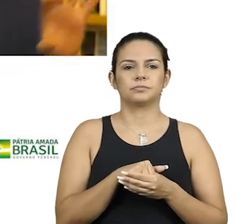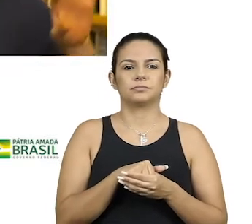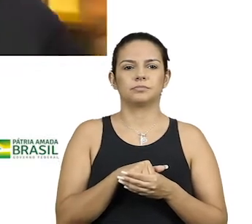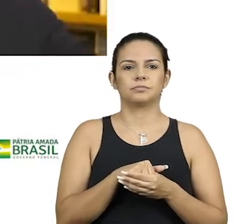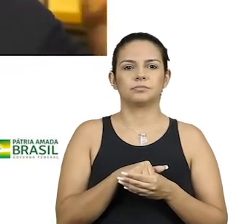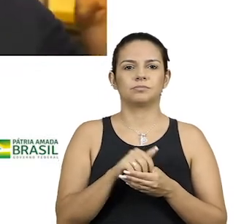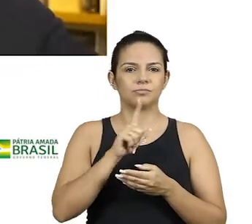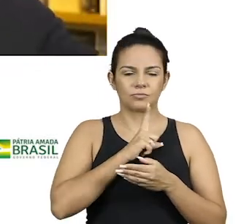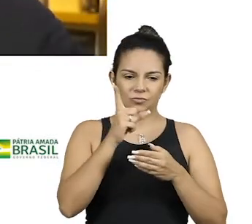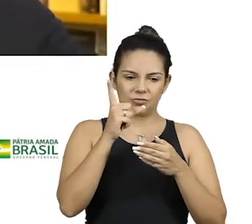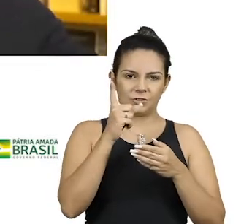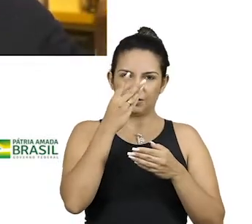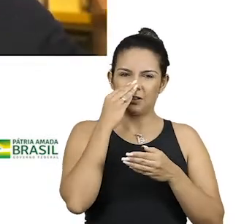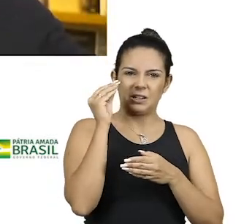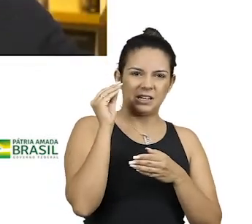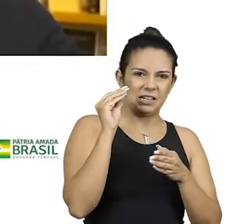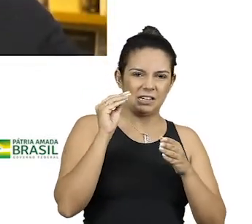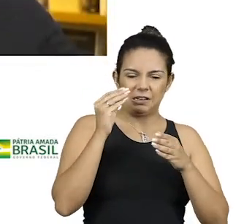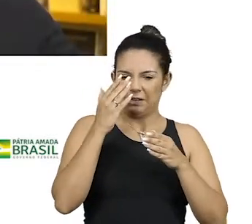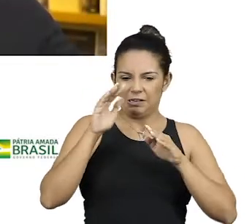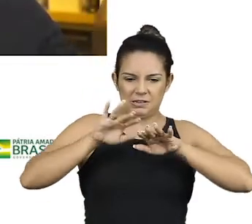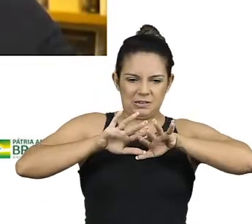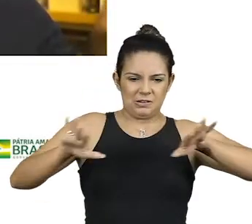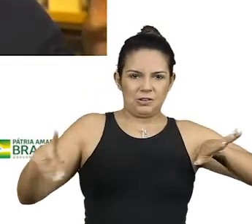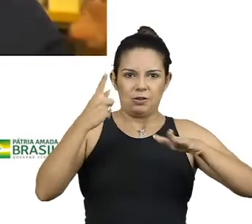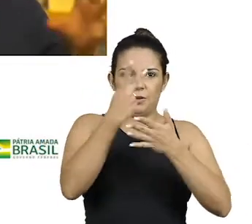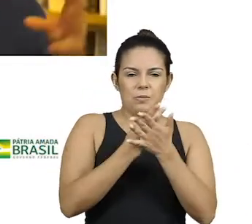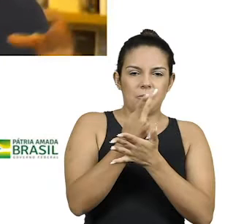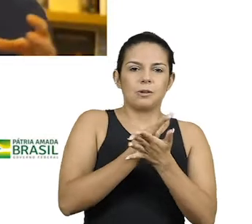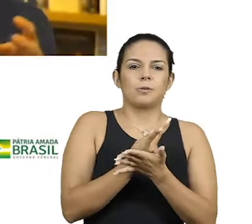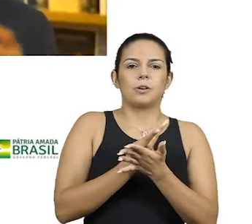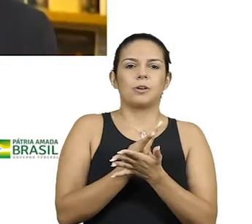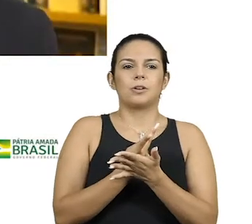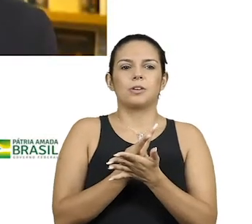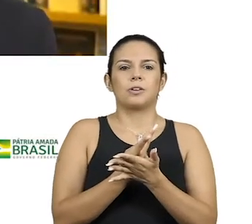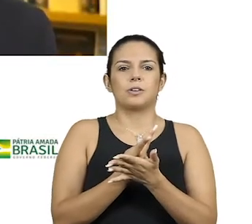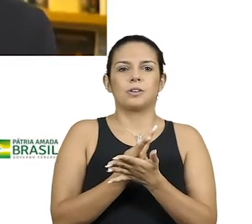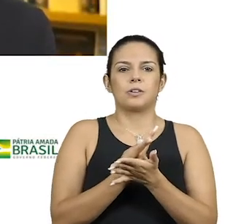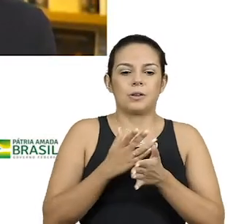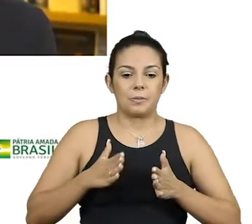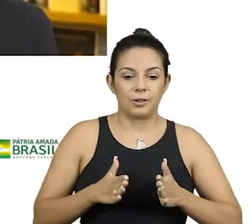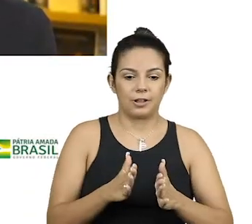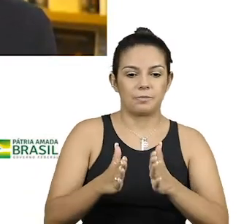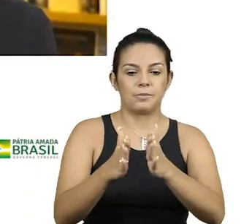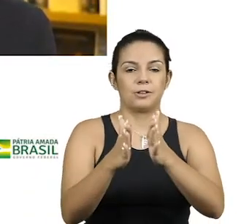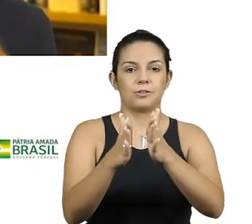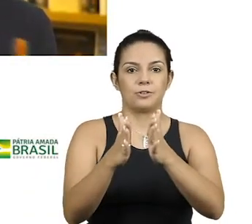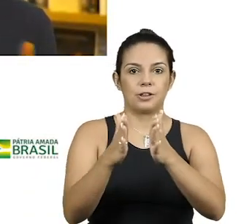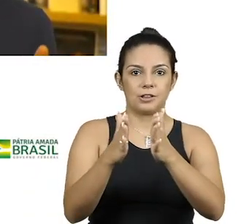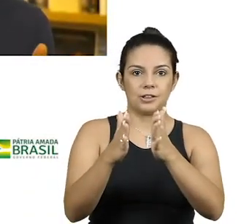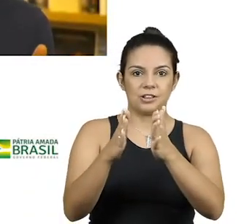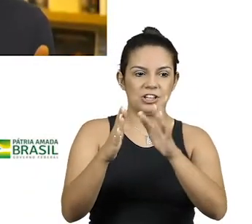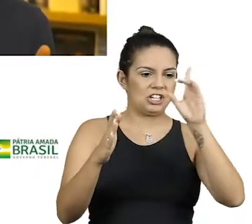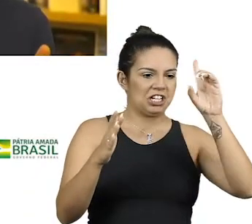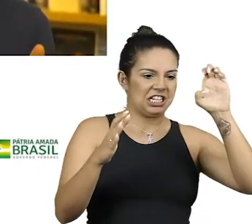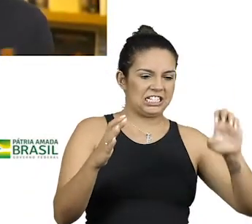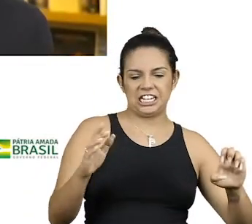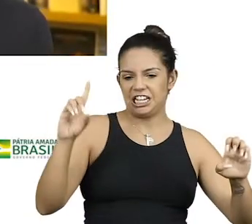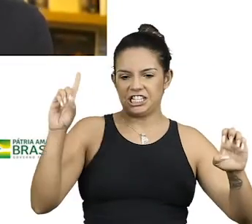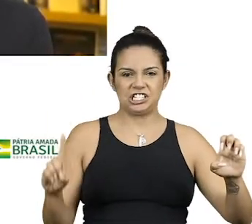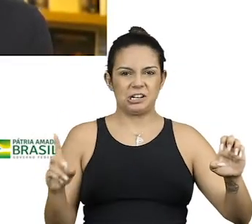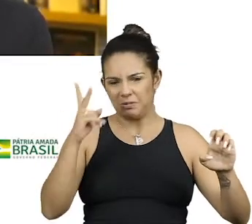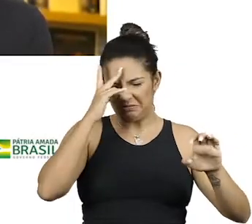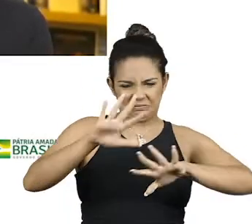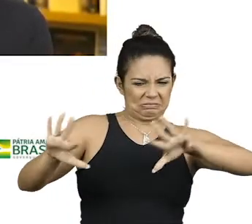Há uma rejeição dos extremos, uma procura pelo caminho do meio. Você pode caricaturar e